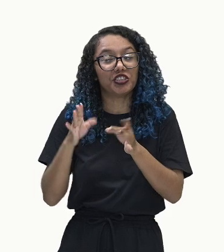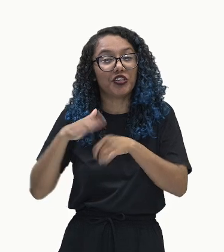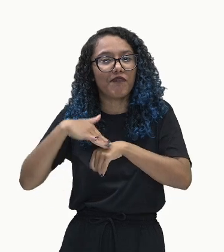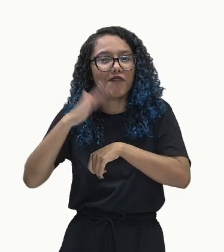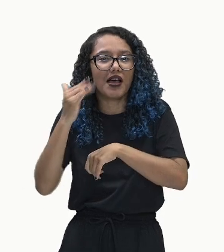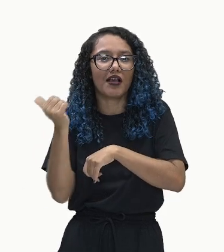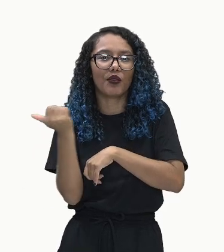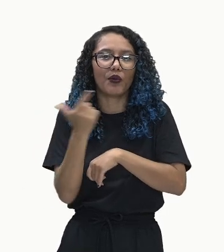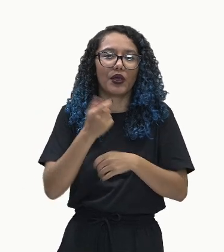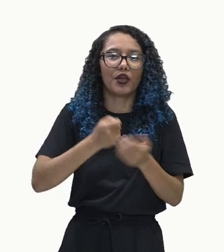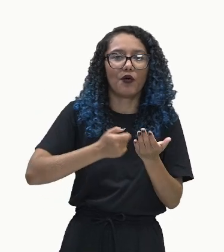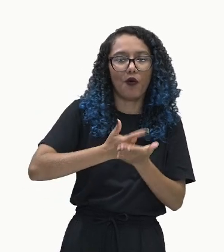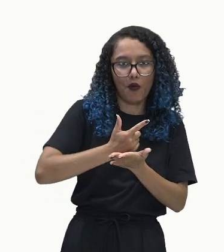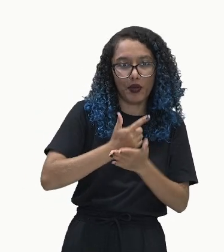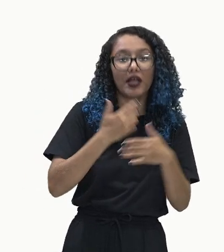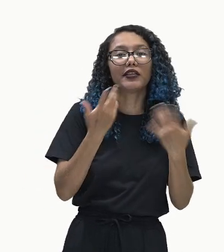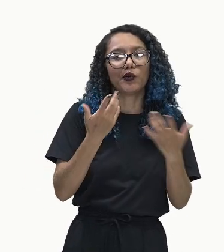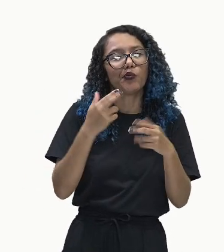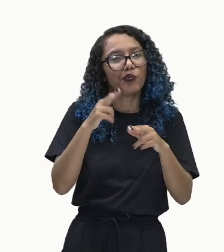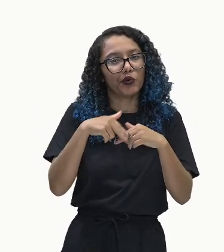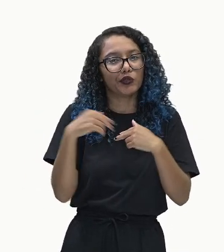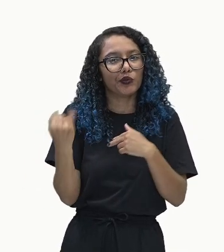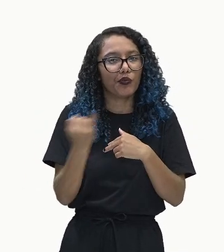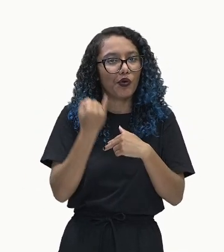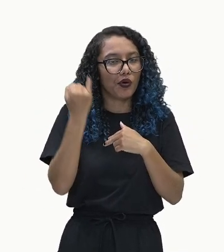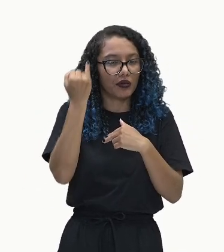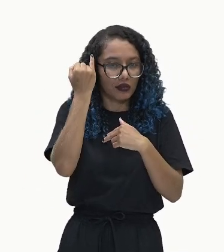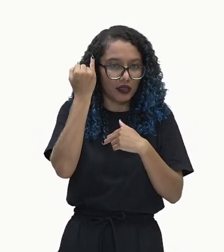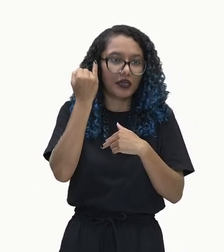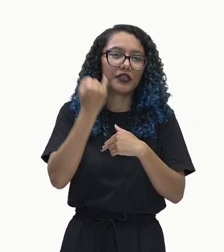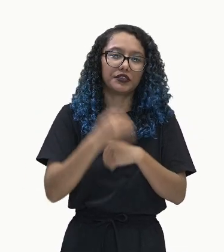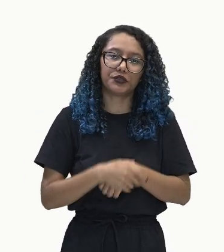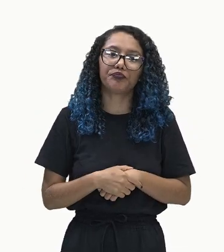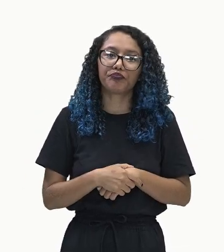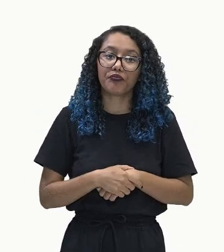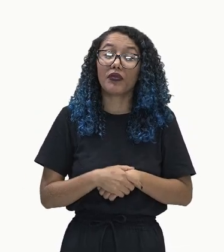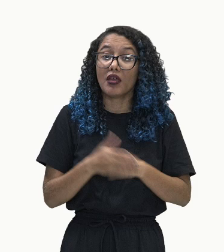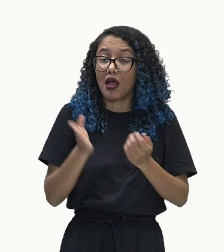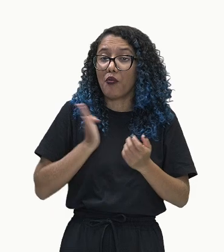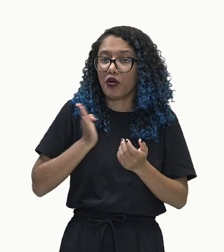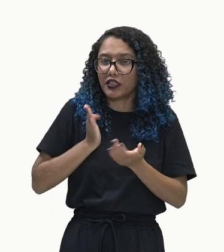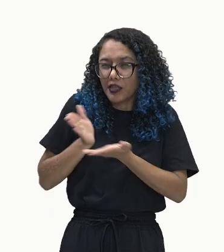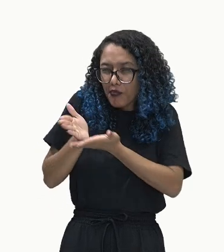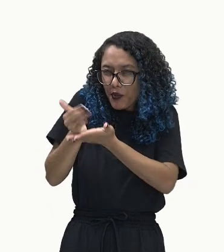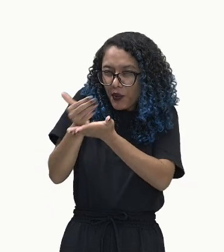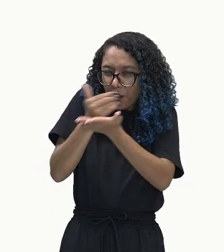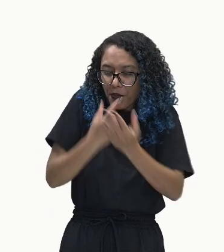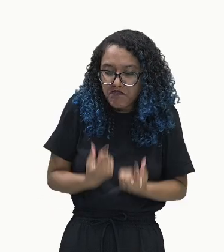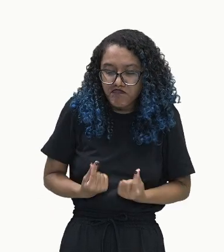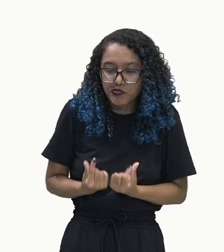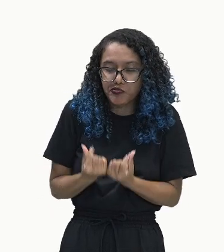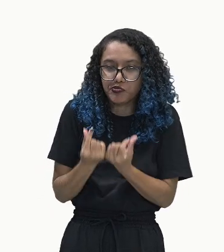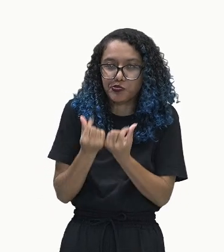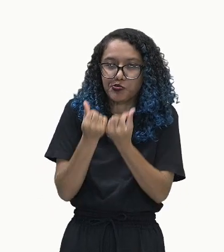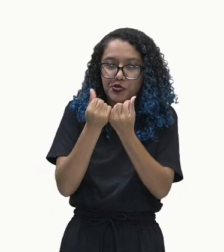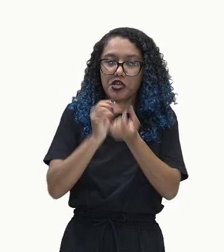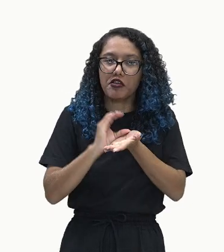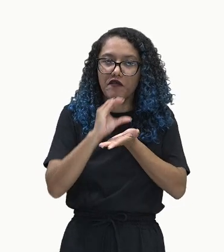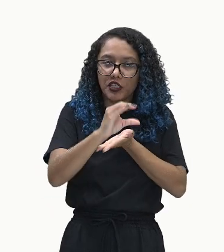foi primordial também para que a burguesia acumulasse capital, e investisse esse capital na